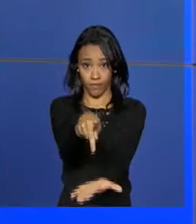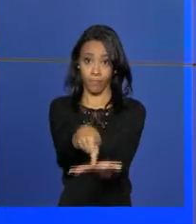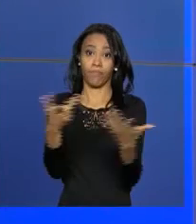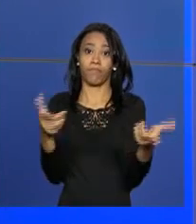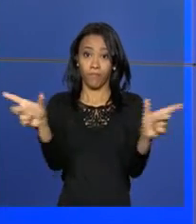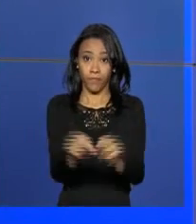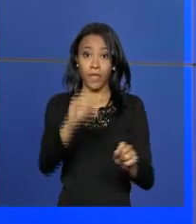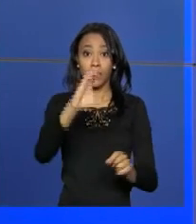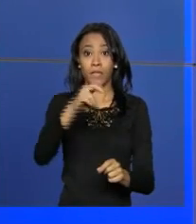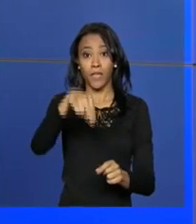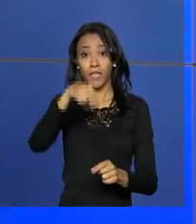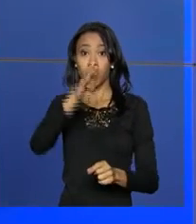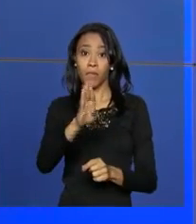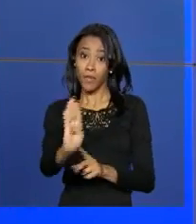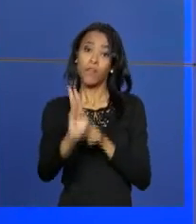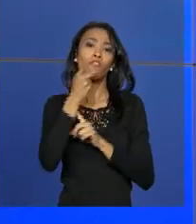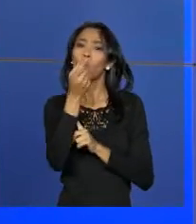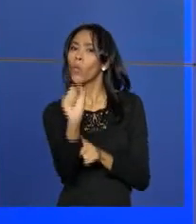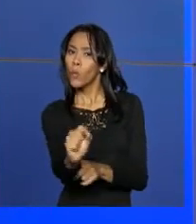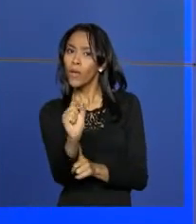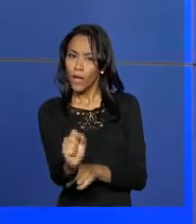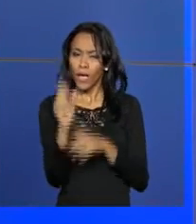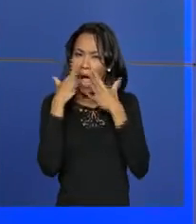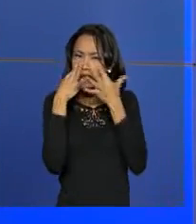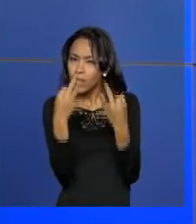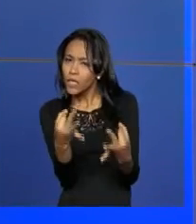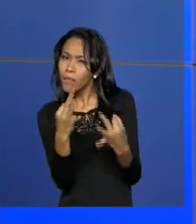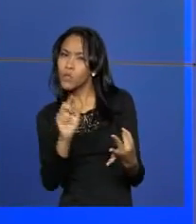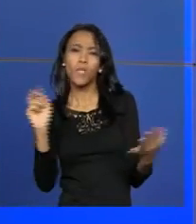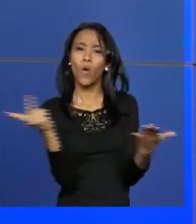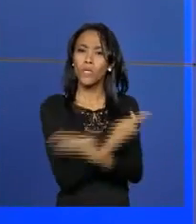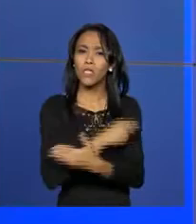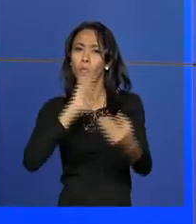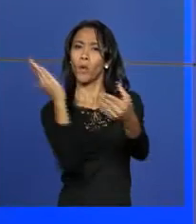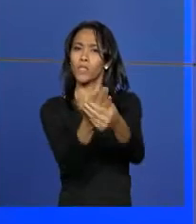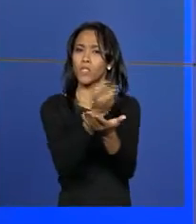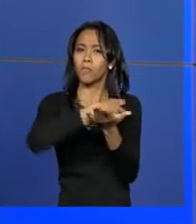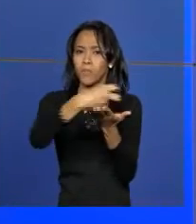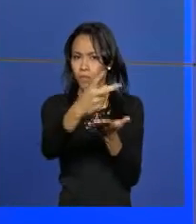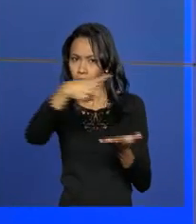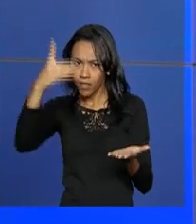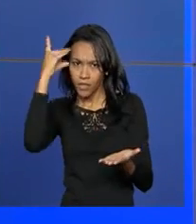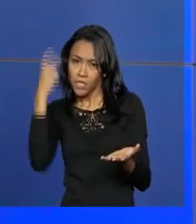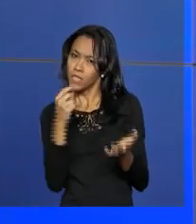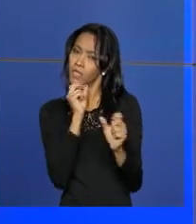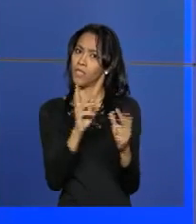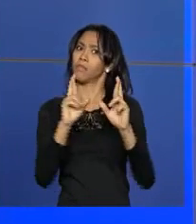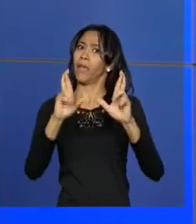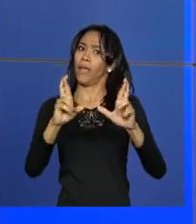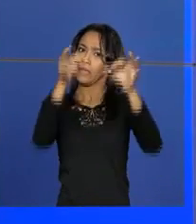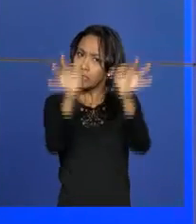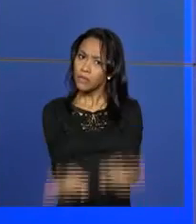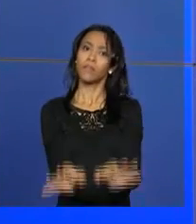A CNBB afirma também que acompanha atentamente o processo de impedimento e espera o correto procedimento das